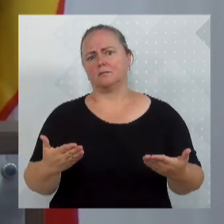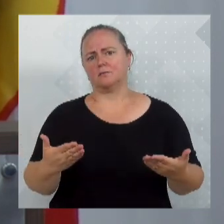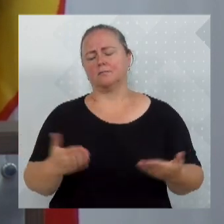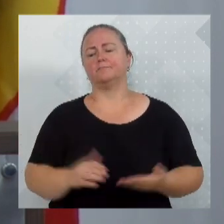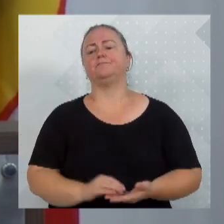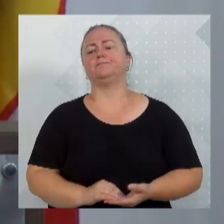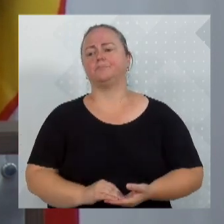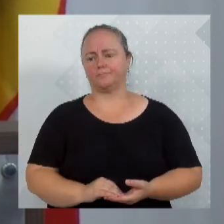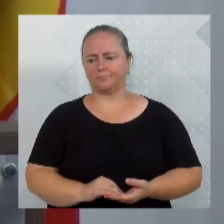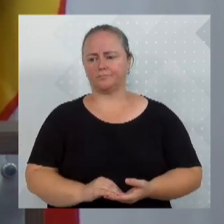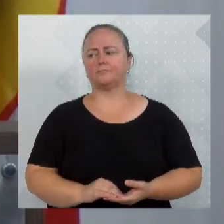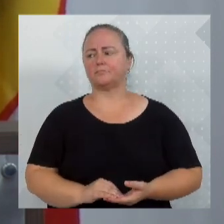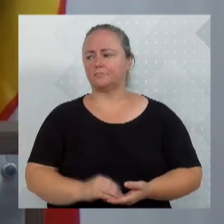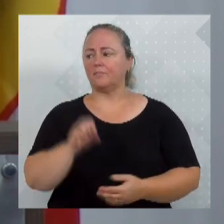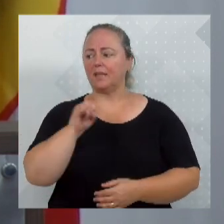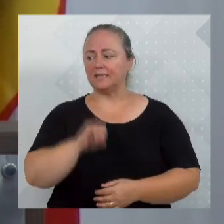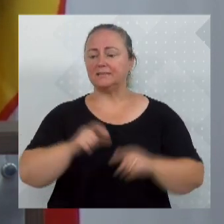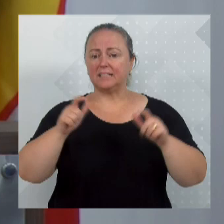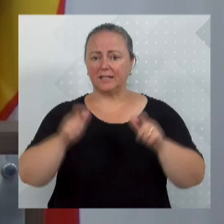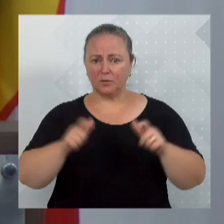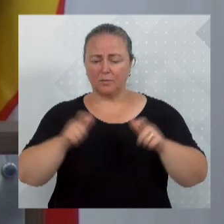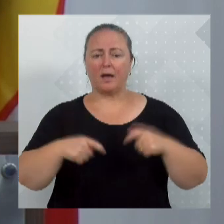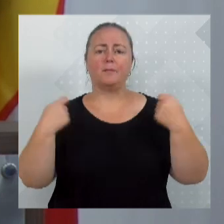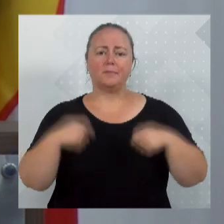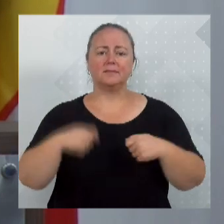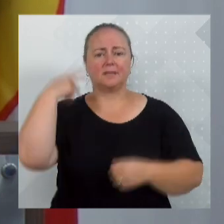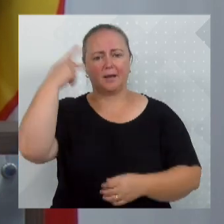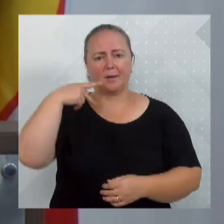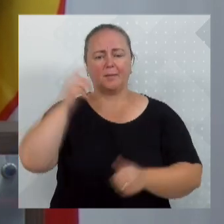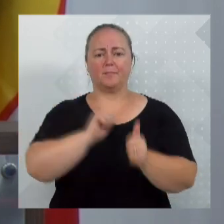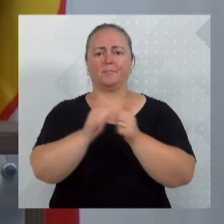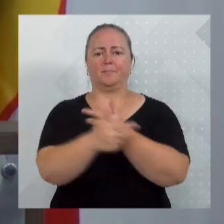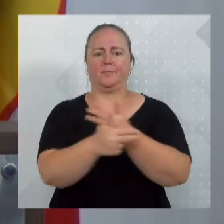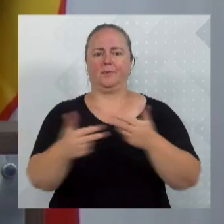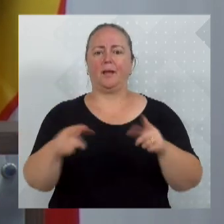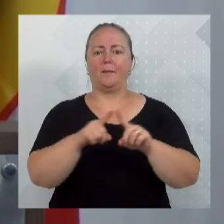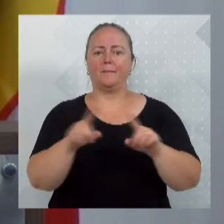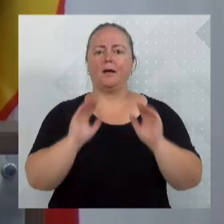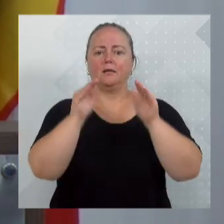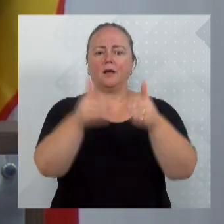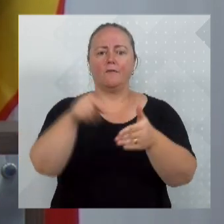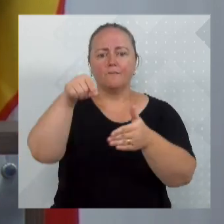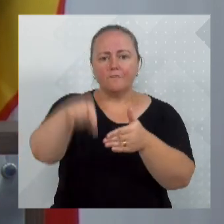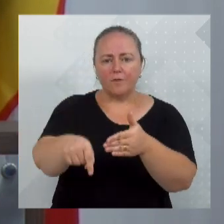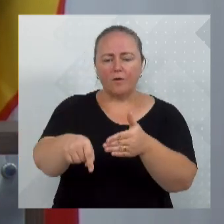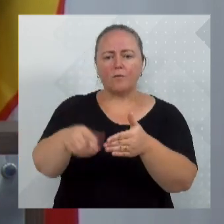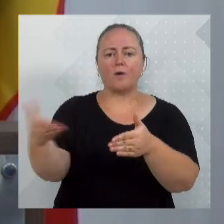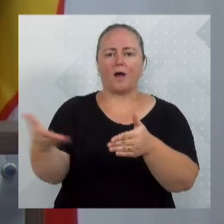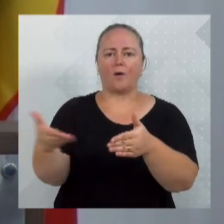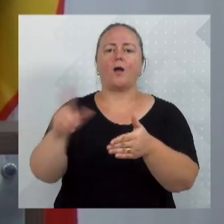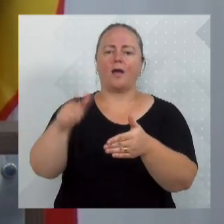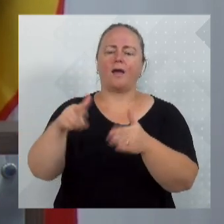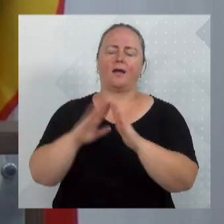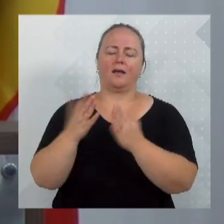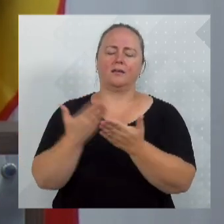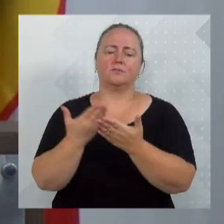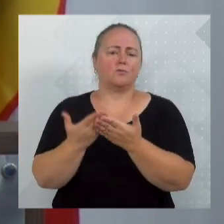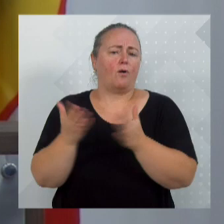Porque se é um centro de iniciação esporte, tem que ter política de esporte, mas está essencialmente servindo exclusivamente à escola.